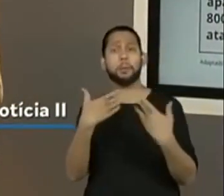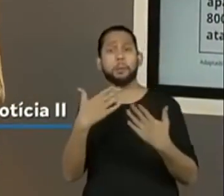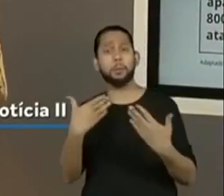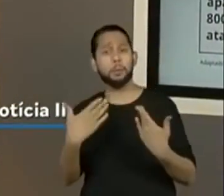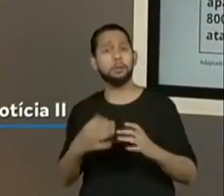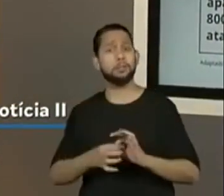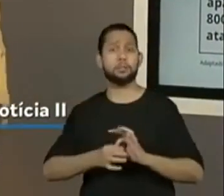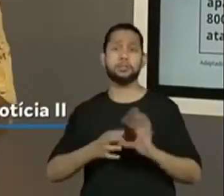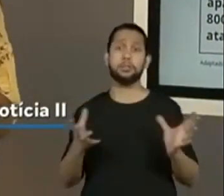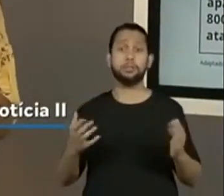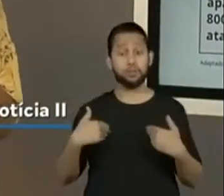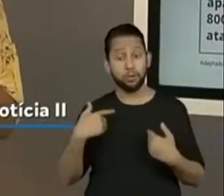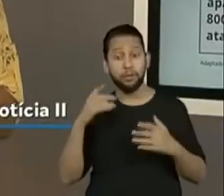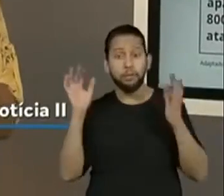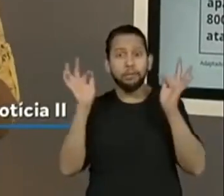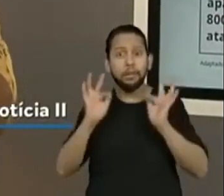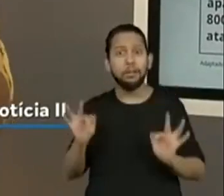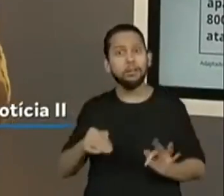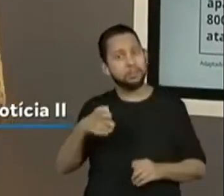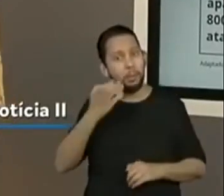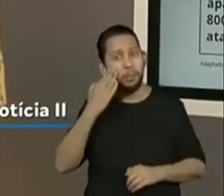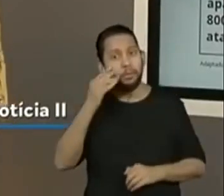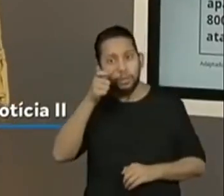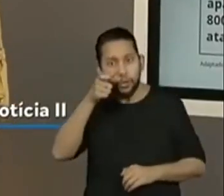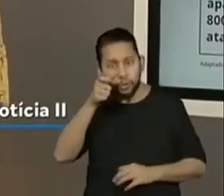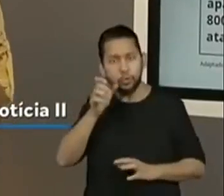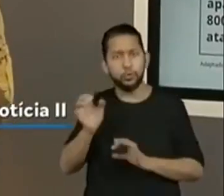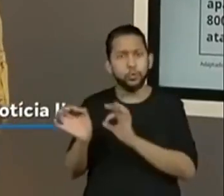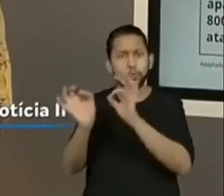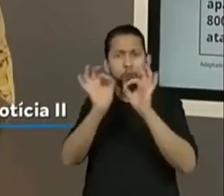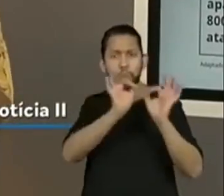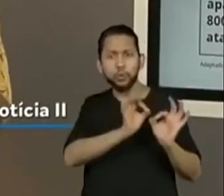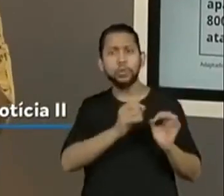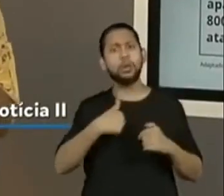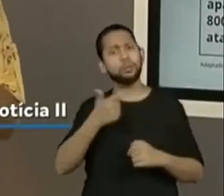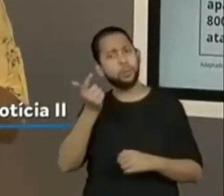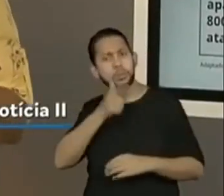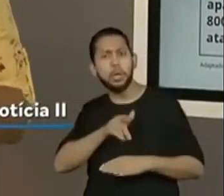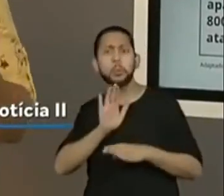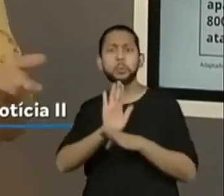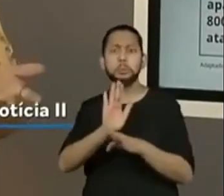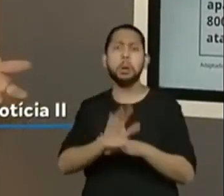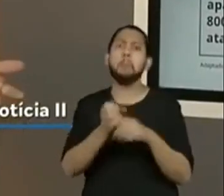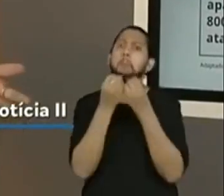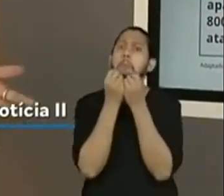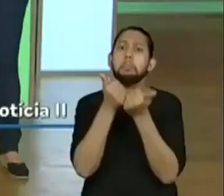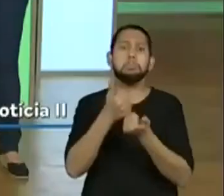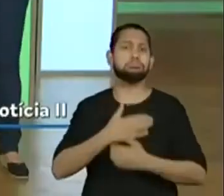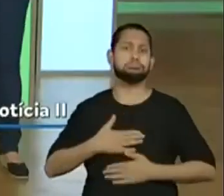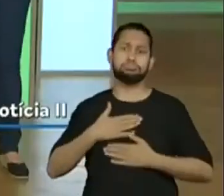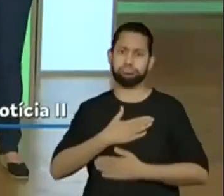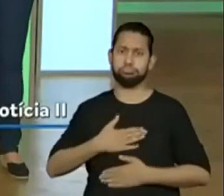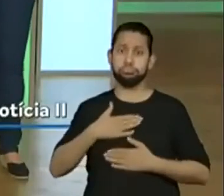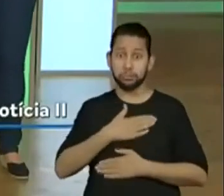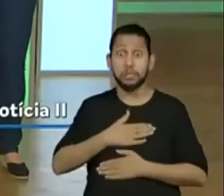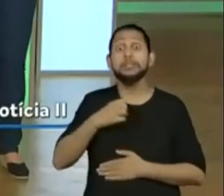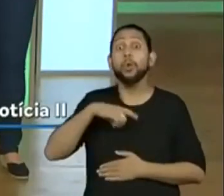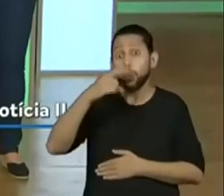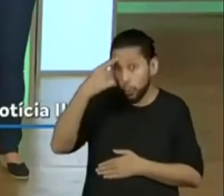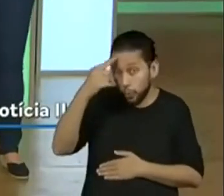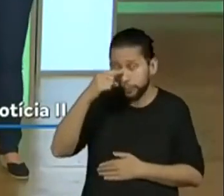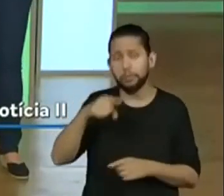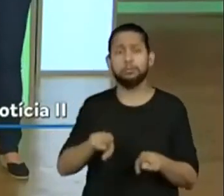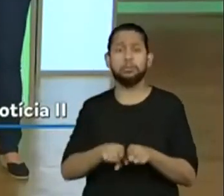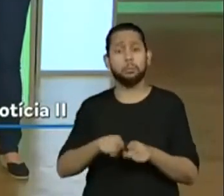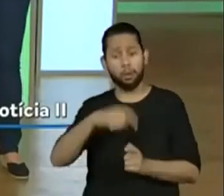muito felizes em saber que vocês estão assistindo, que de alguma forma nós estamos ajudando vocês. Que é o nosso papel, né, professora? Exatamente. Isso